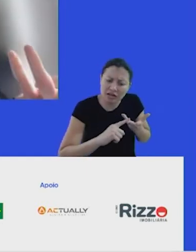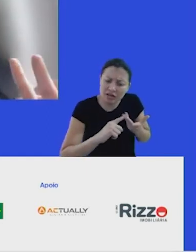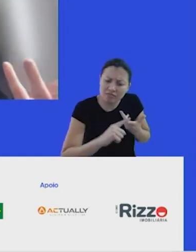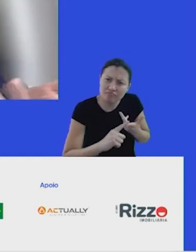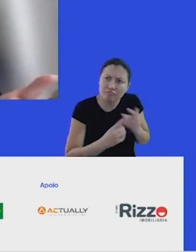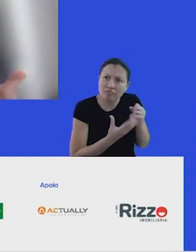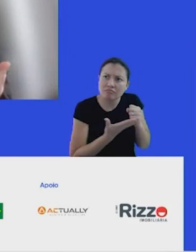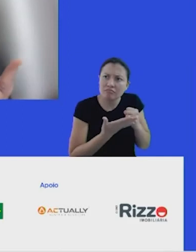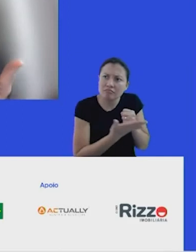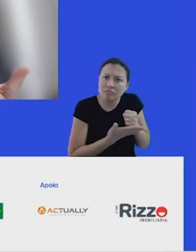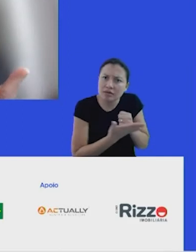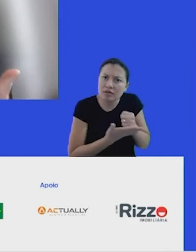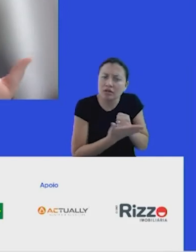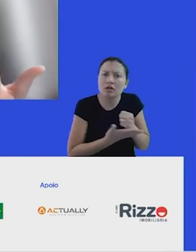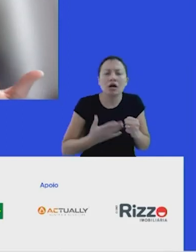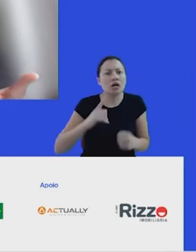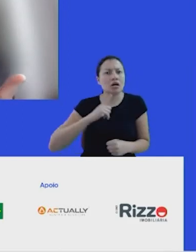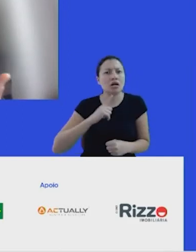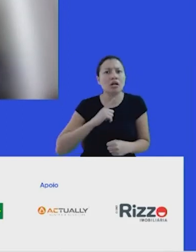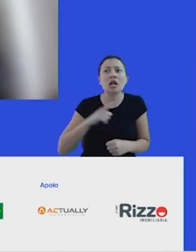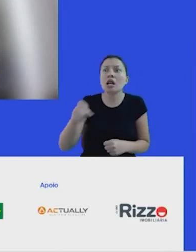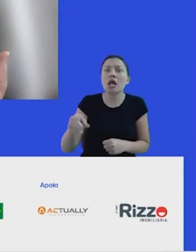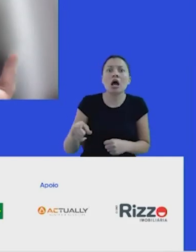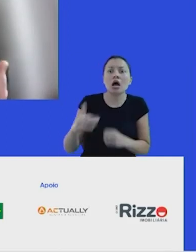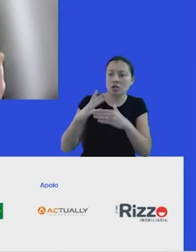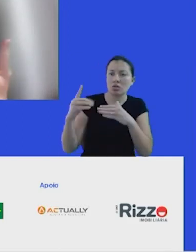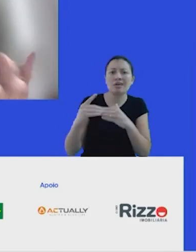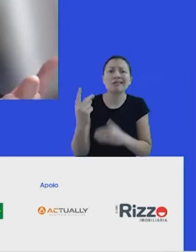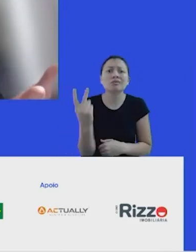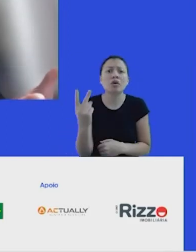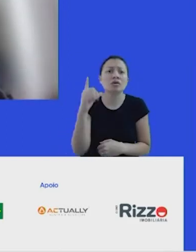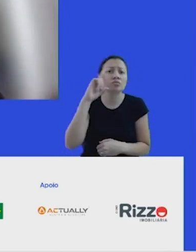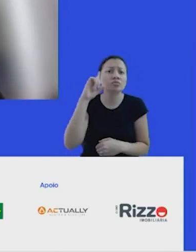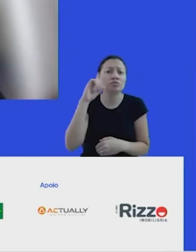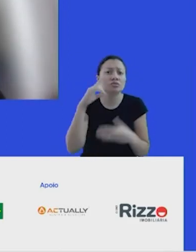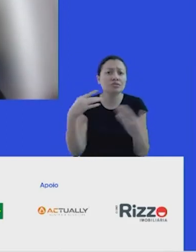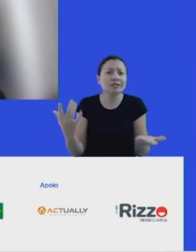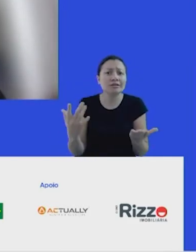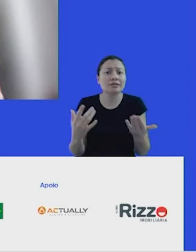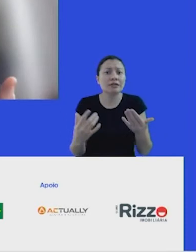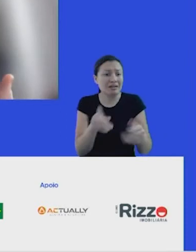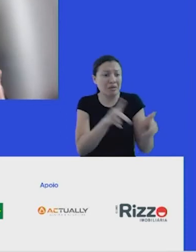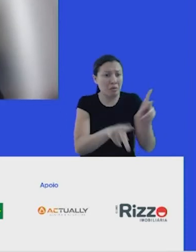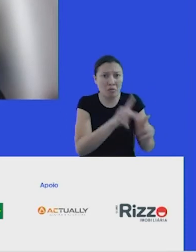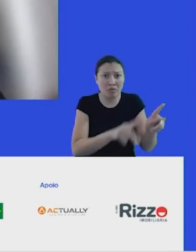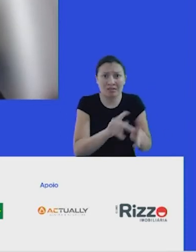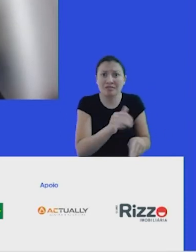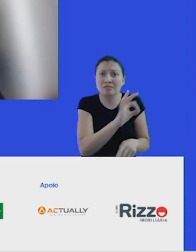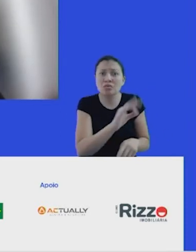Como você mostrou lá no início, pessoas vivendo com dois dólares por dia, 10% da população mundial não tem acesso à energia,